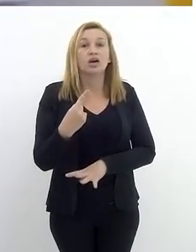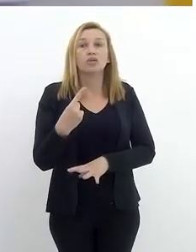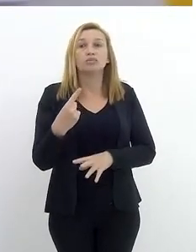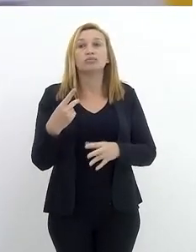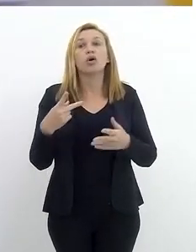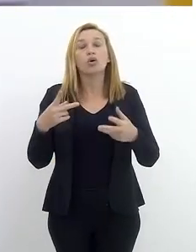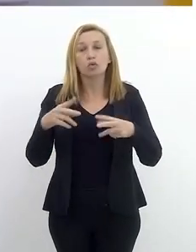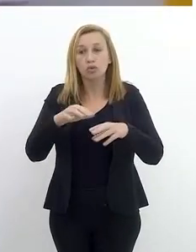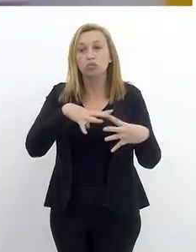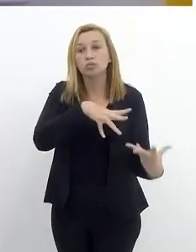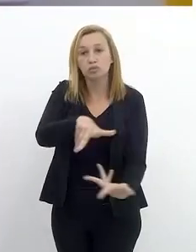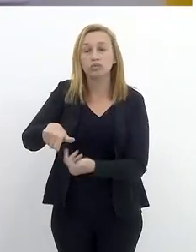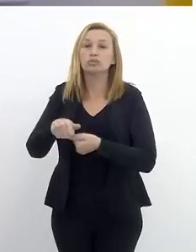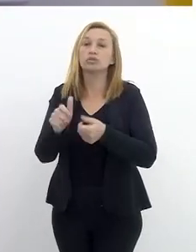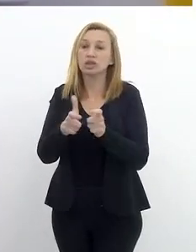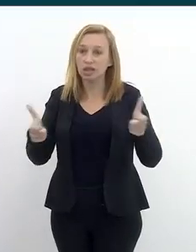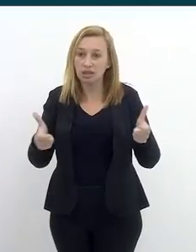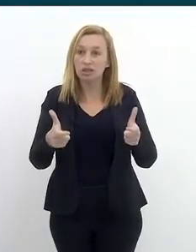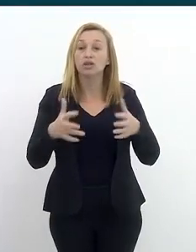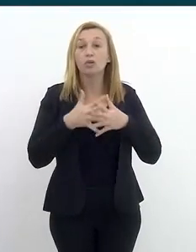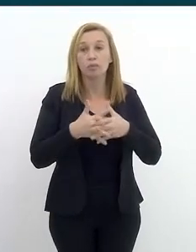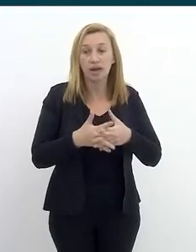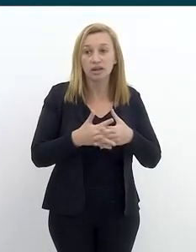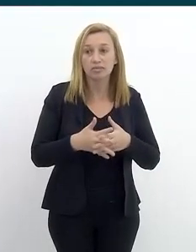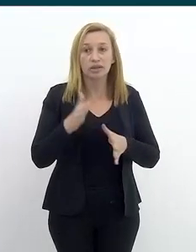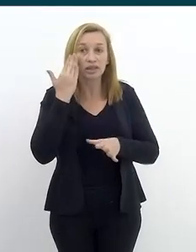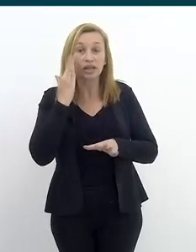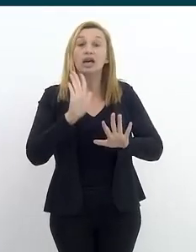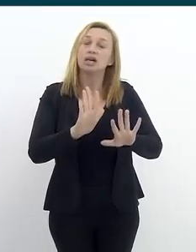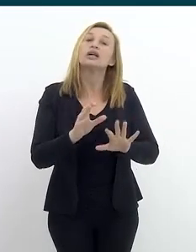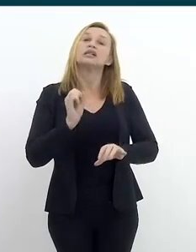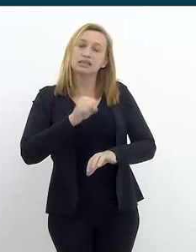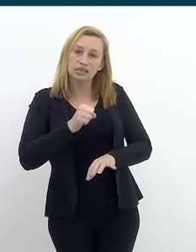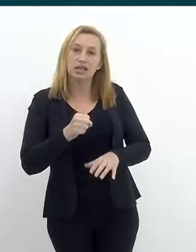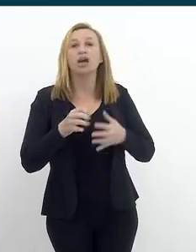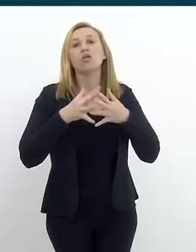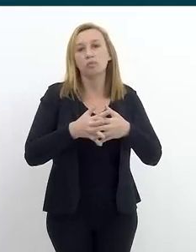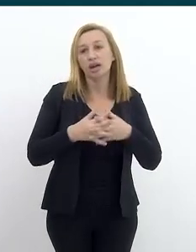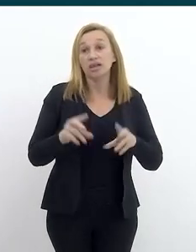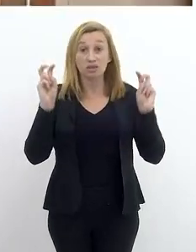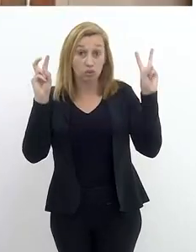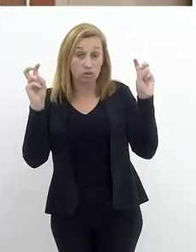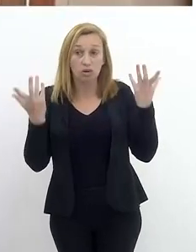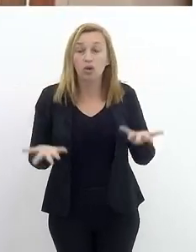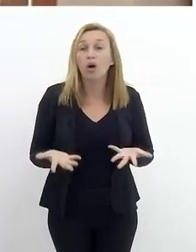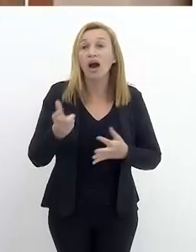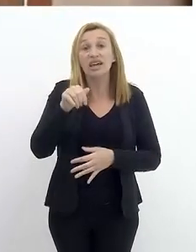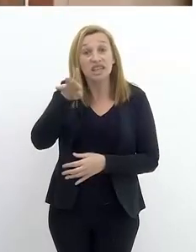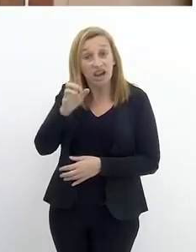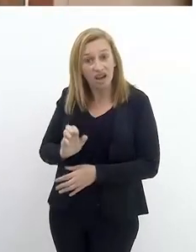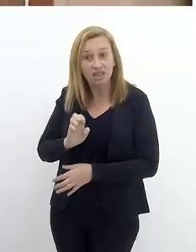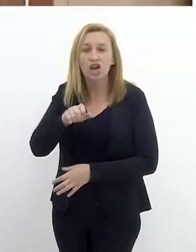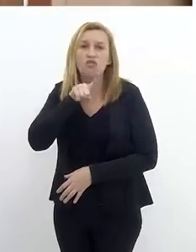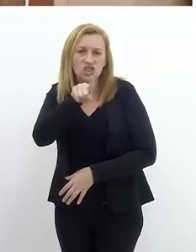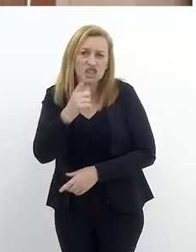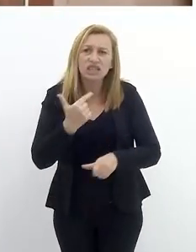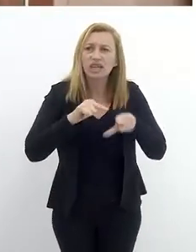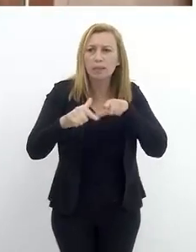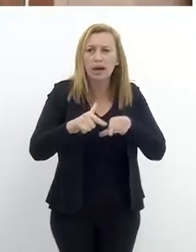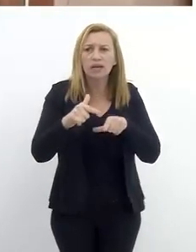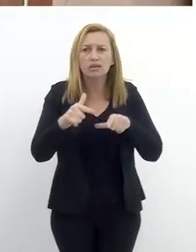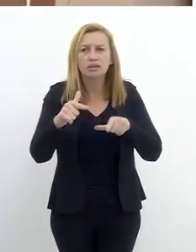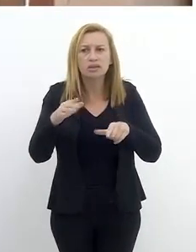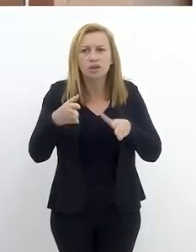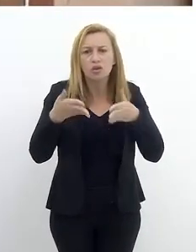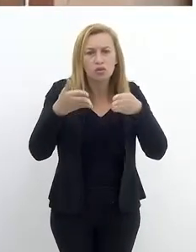grande e complexo, que precisa ser melhor entendido. Pois é, é bastante complicado essa situação. Adriane, você trabalha